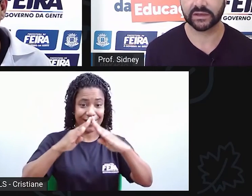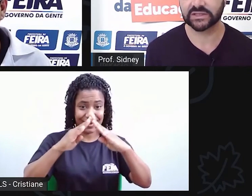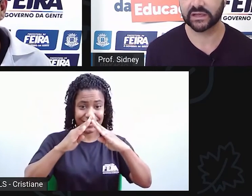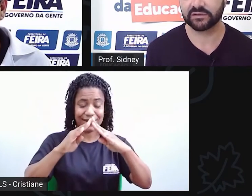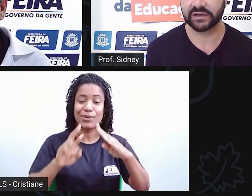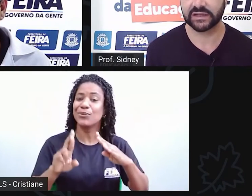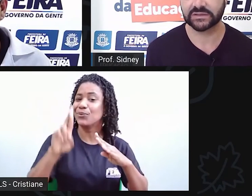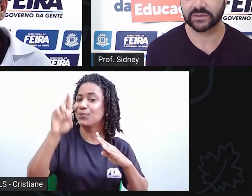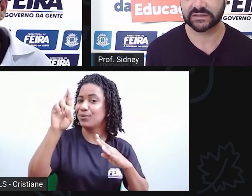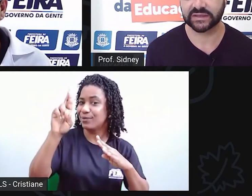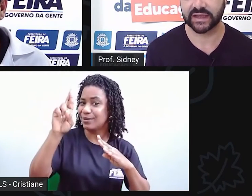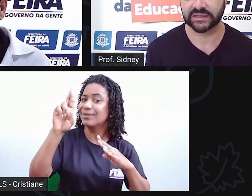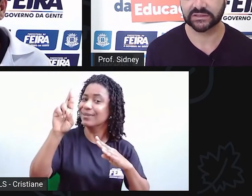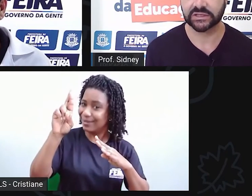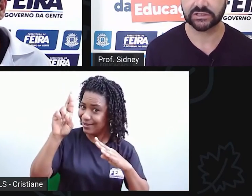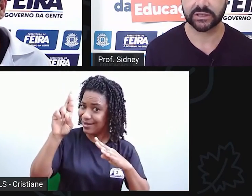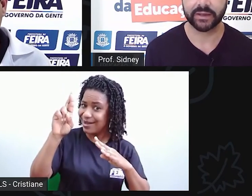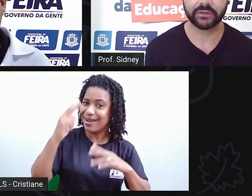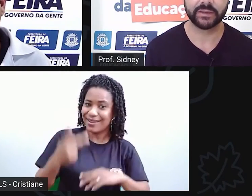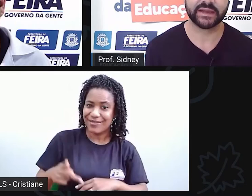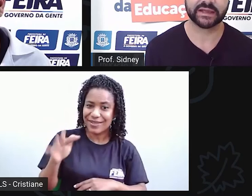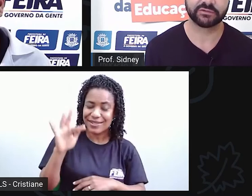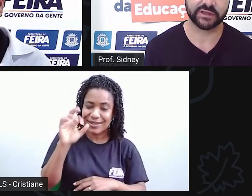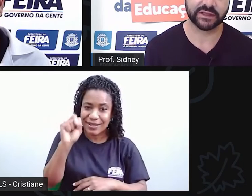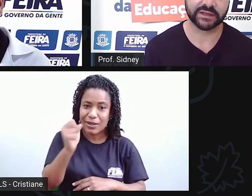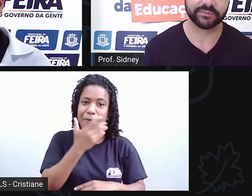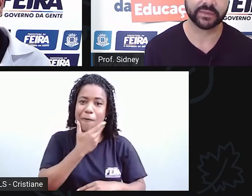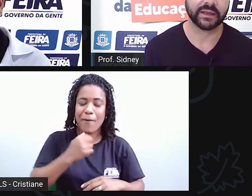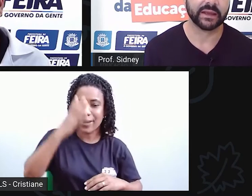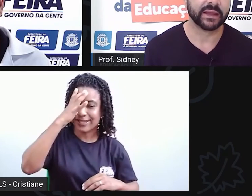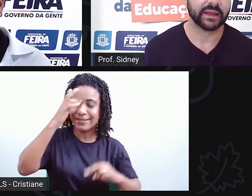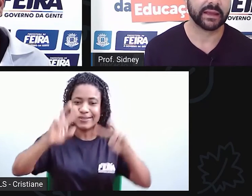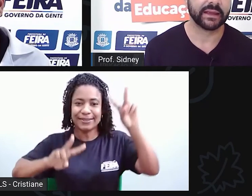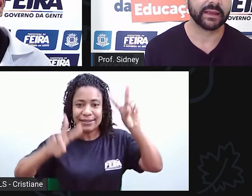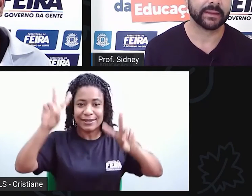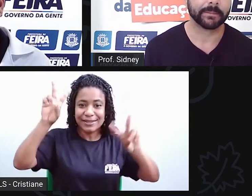grande carnavalesco da cidade, chamado Maneca Ferreira.